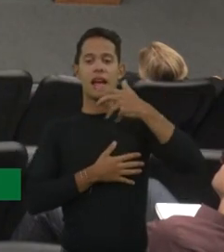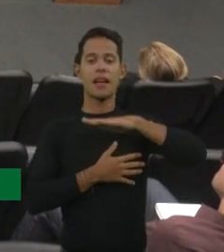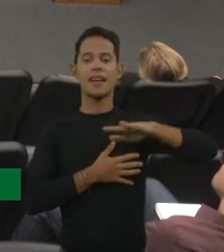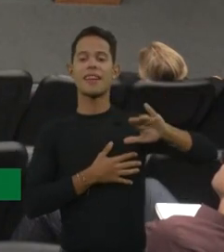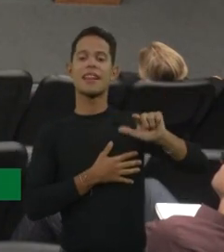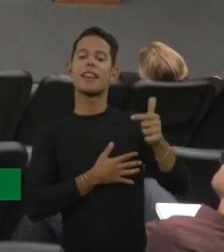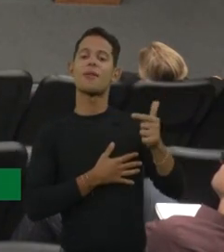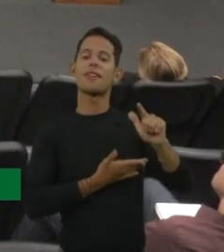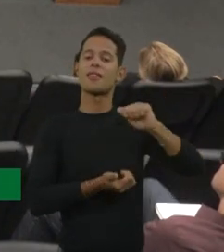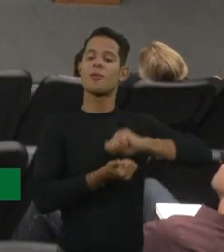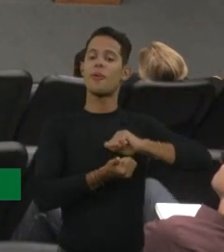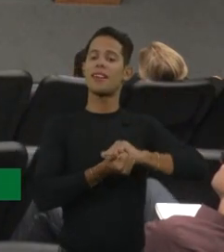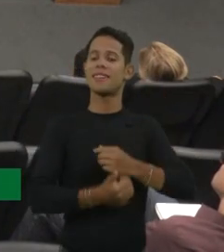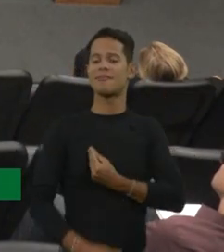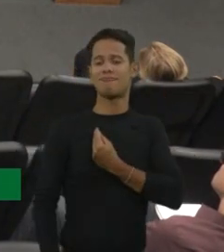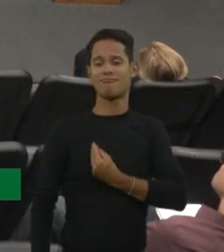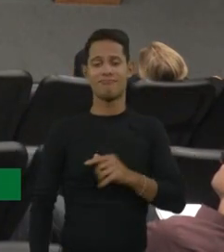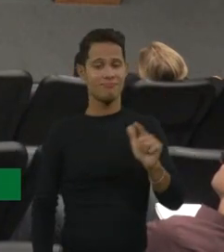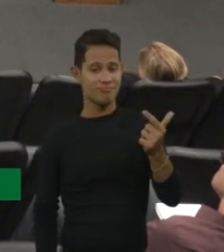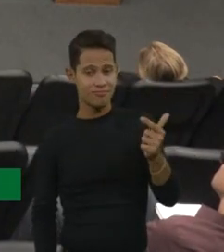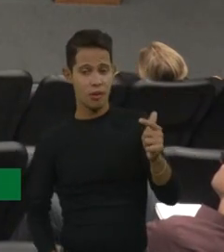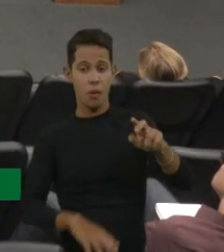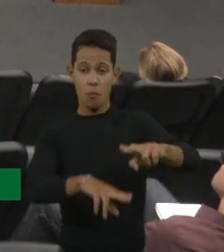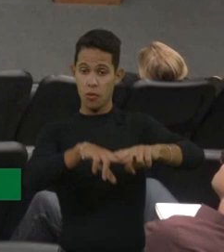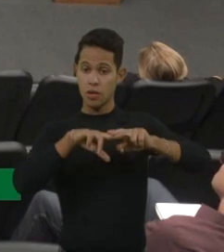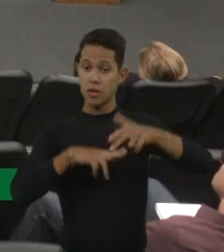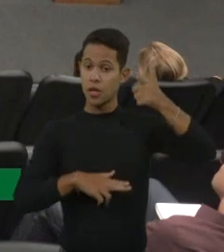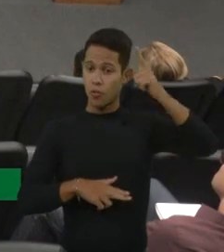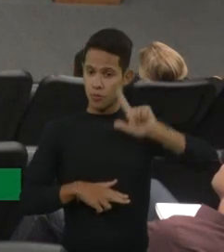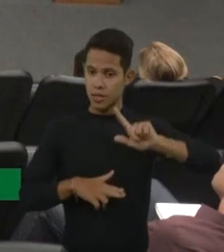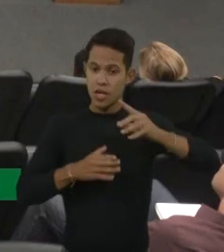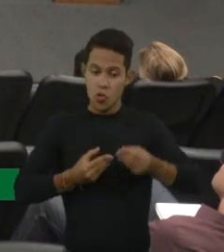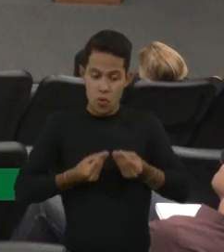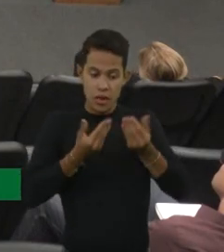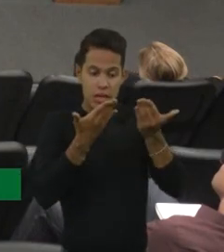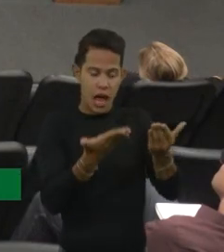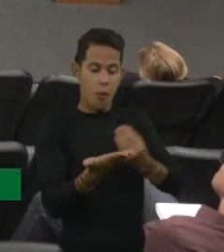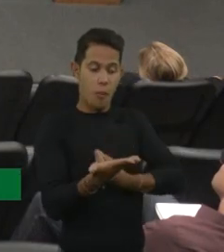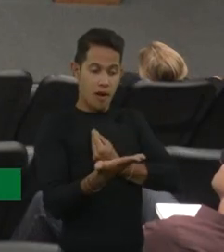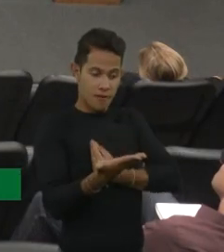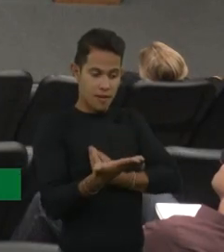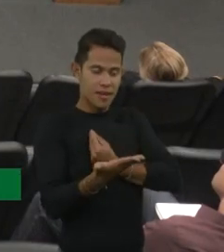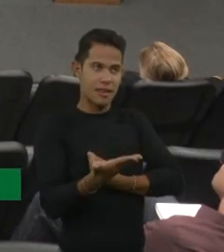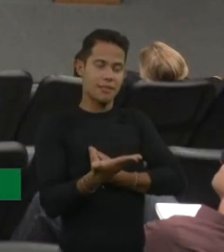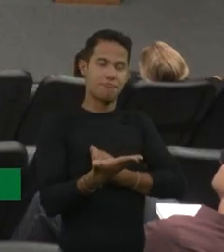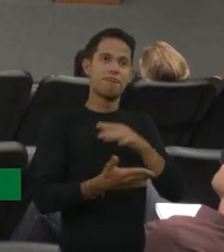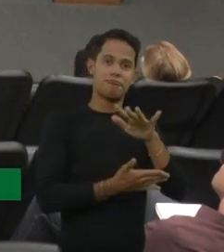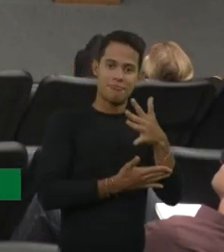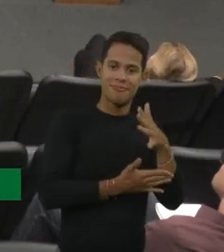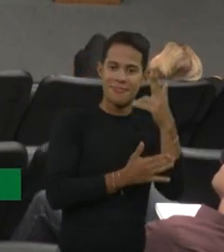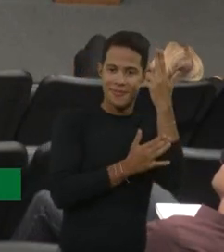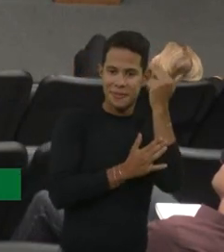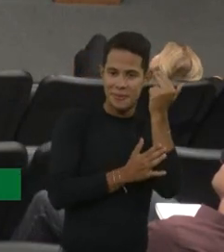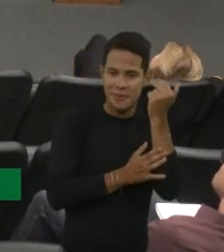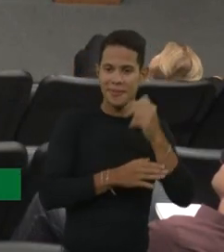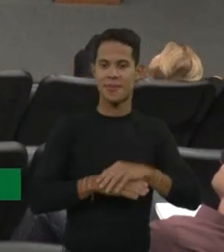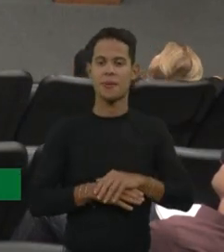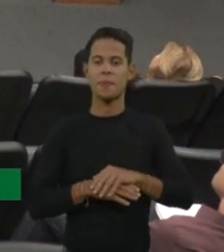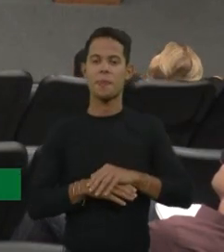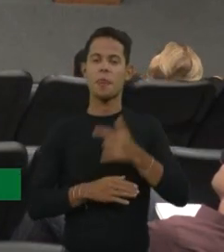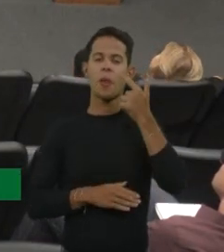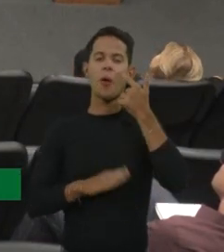boa de vida, então, a gente está conseguindo proporcionar, né, uma vida praticamente normal. E aqui, só para a gente ter uma ideia,